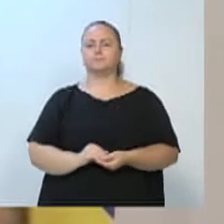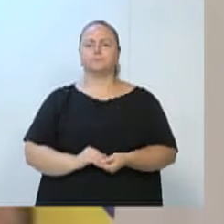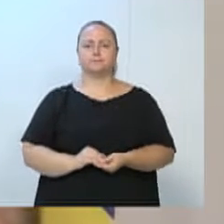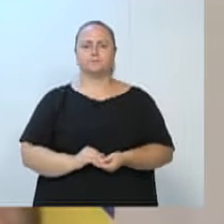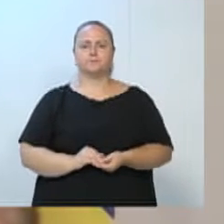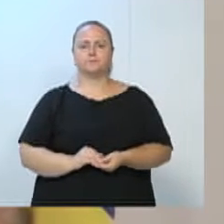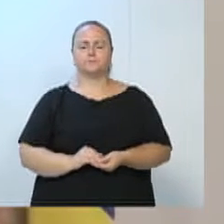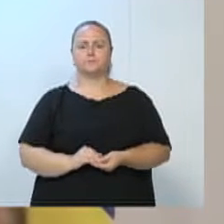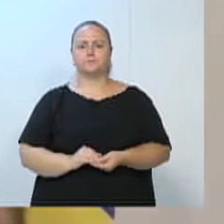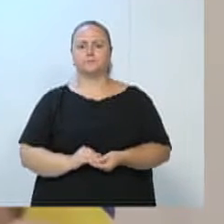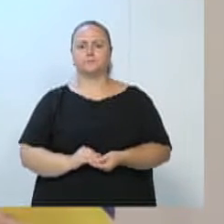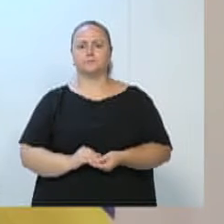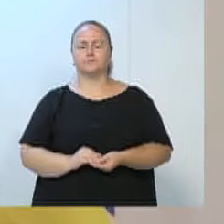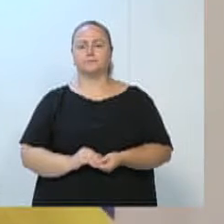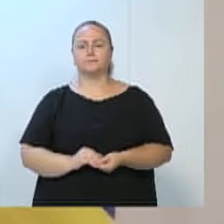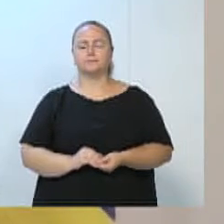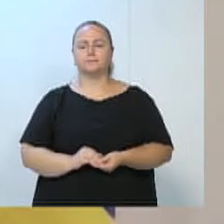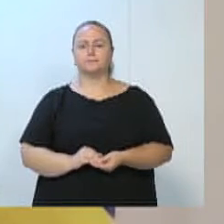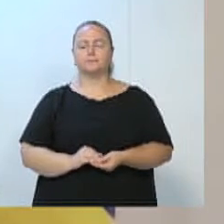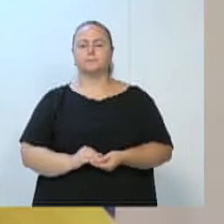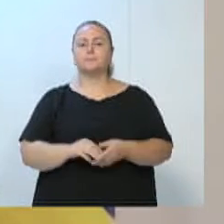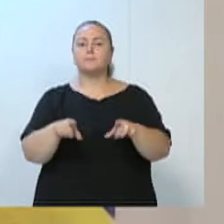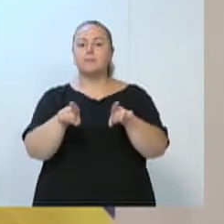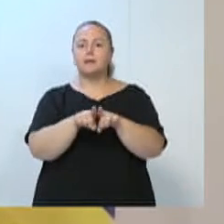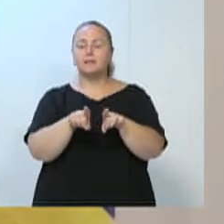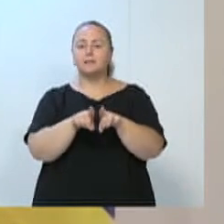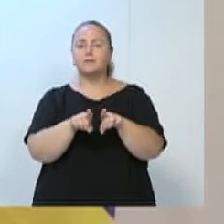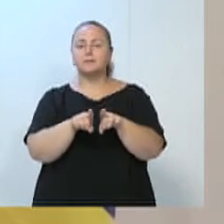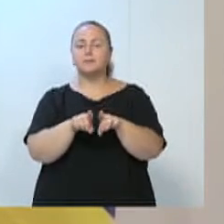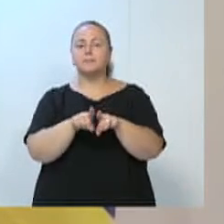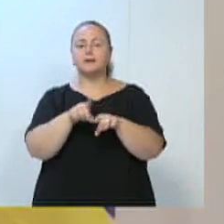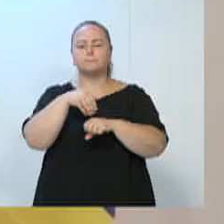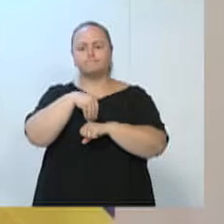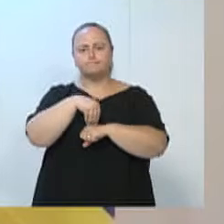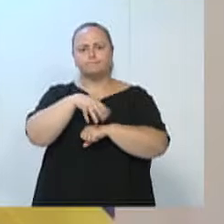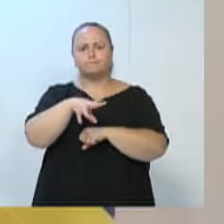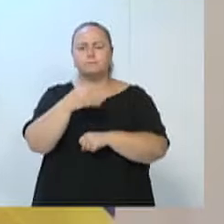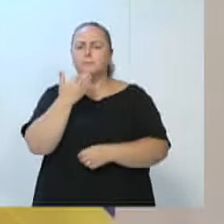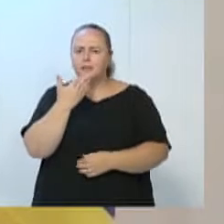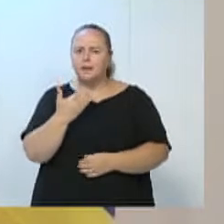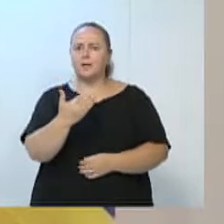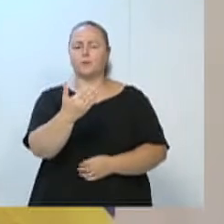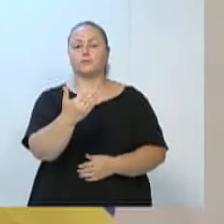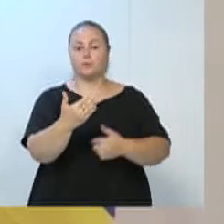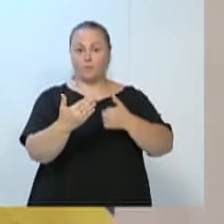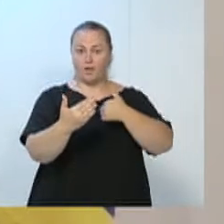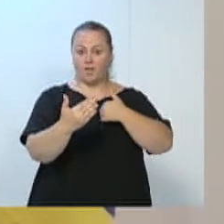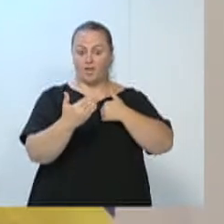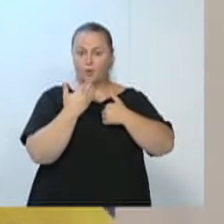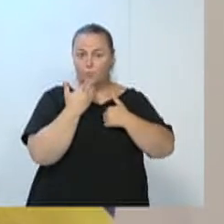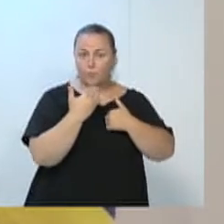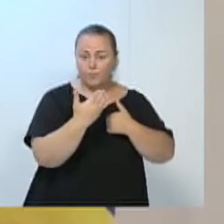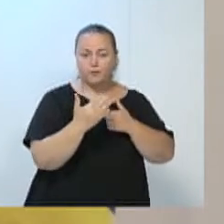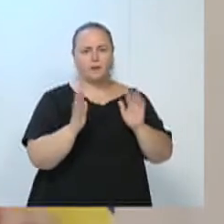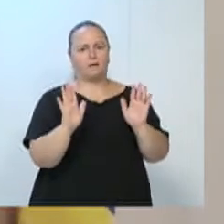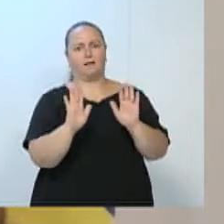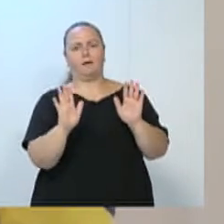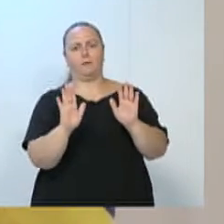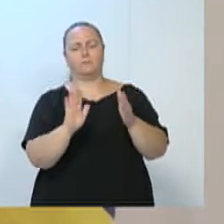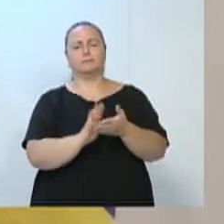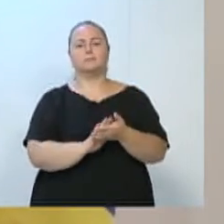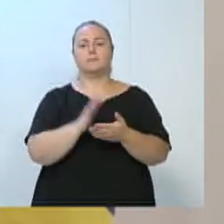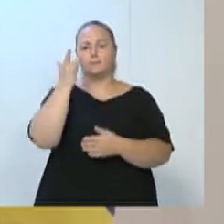Eu aqui, Marcelo, vereador Marcelo Lanzarim, quero também que o senhor transmita, esse elogio aqui não é meu, esse elogio é de pagadores de